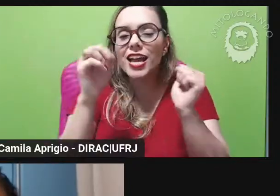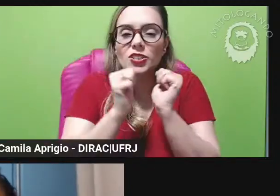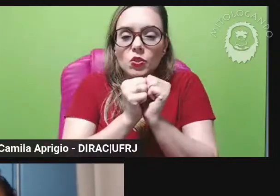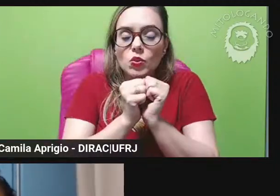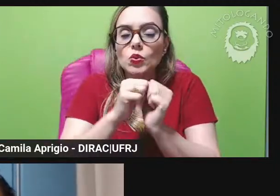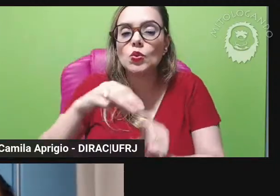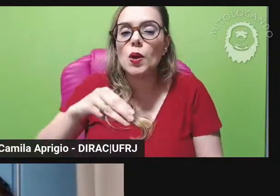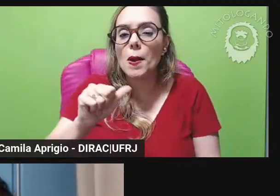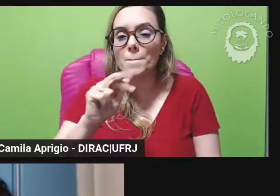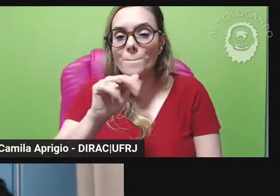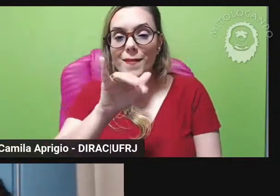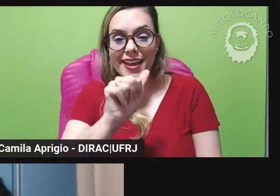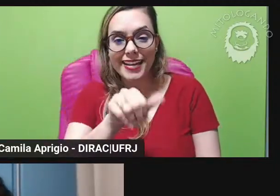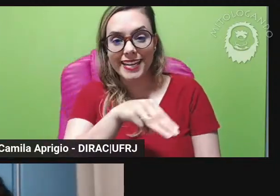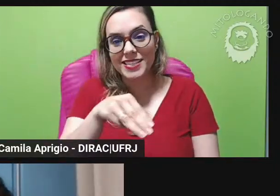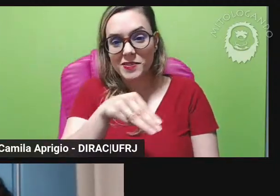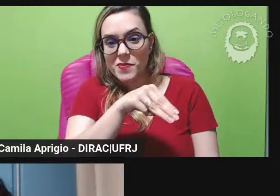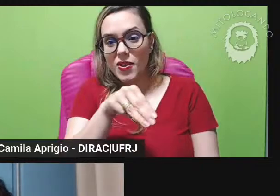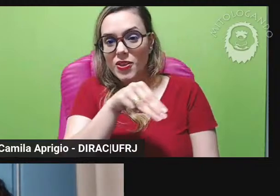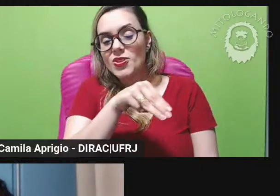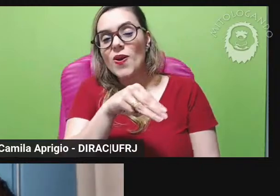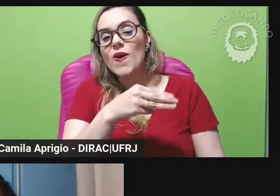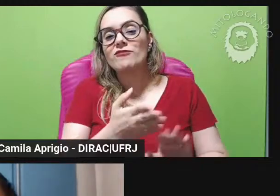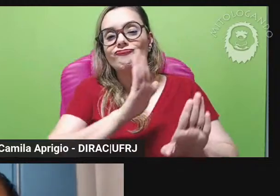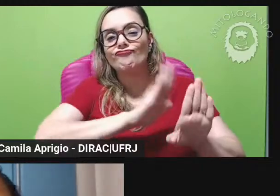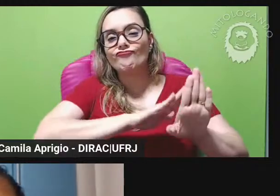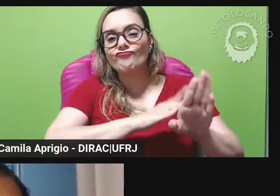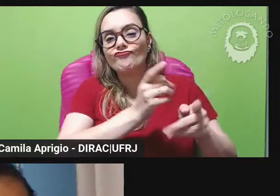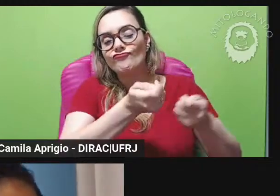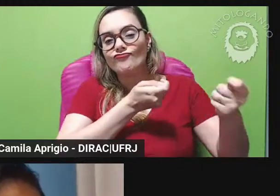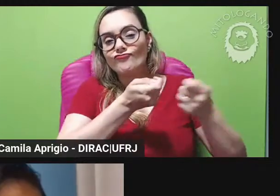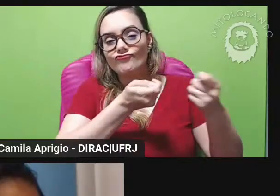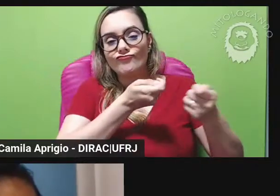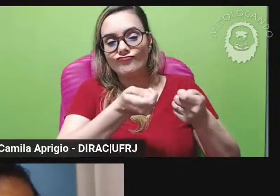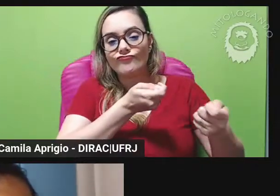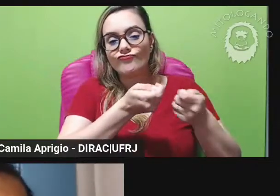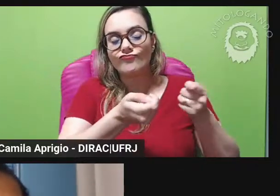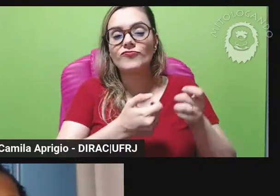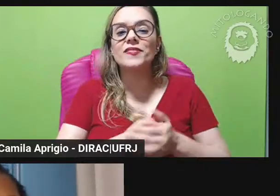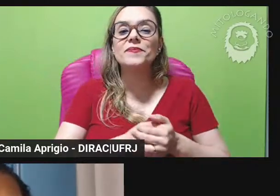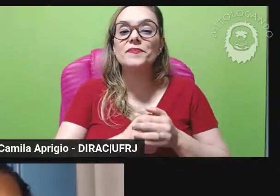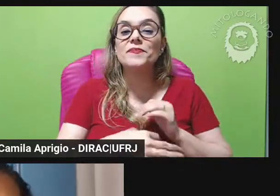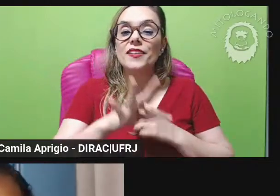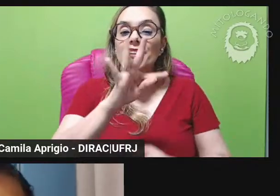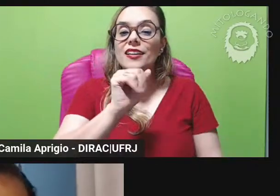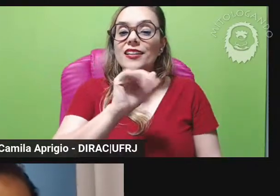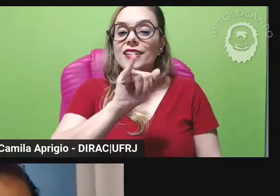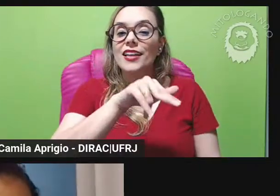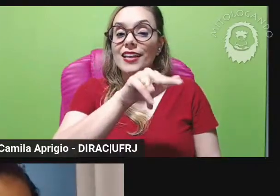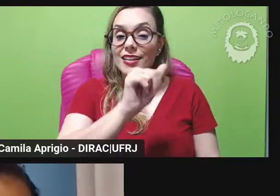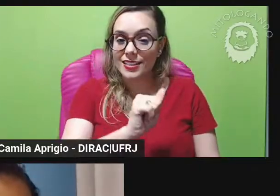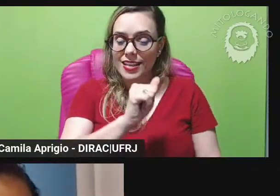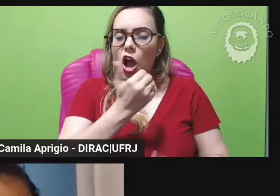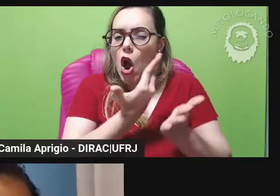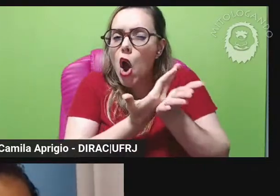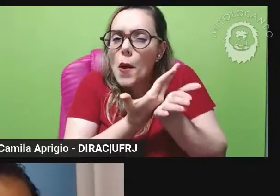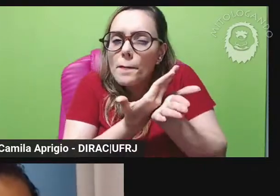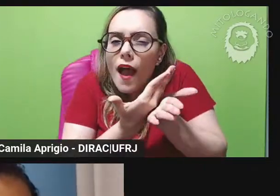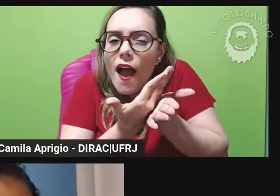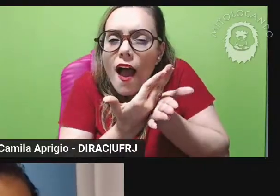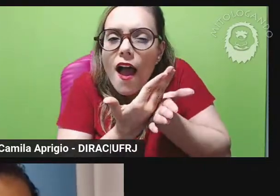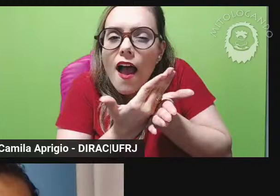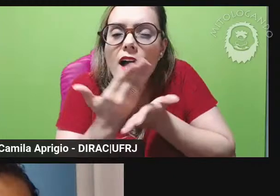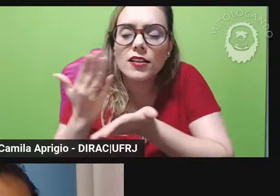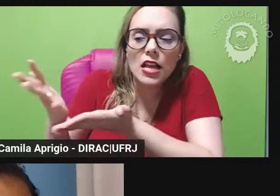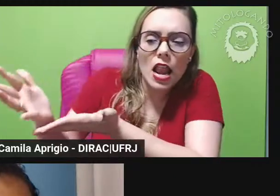bastidores é bom a Tainá está está desenvolvendo a sua pesquisa de iniciação científica né sobre a recepção de esopo nas fábulas de Monteiro